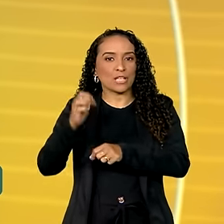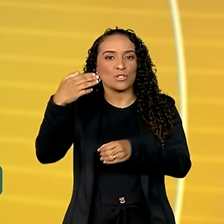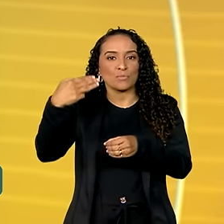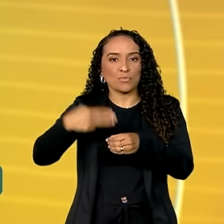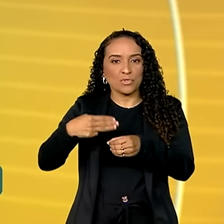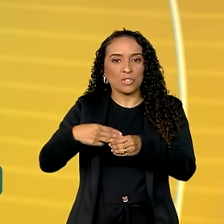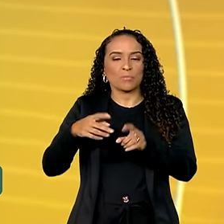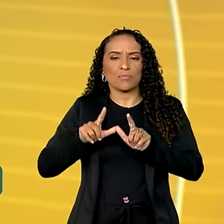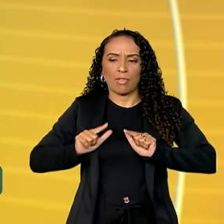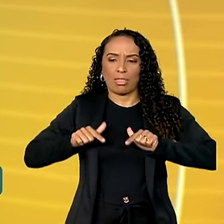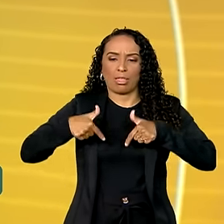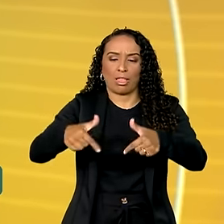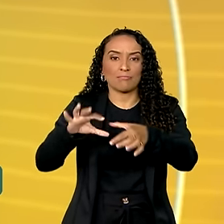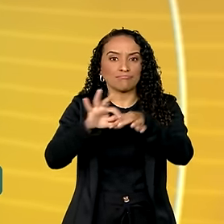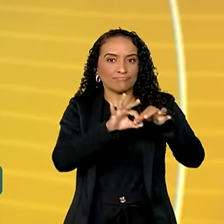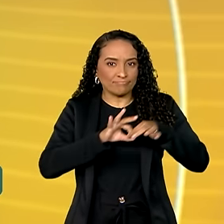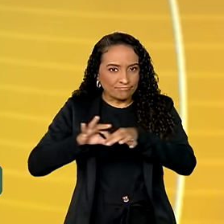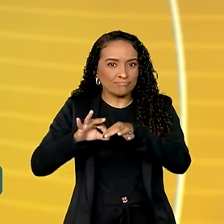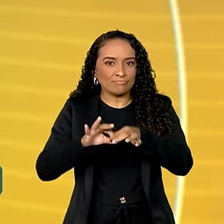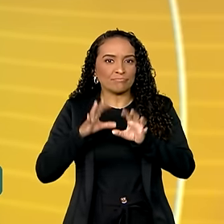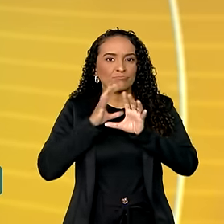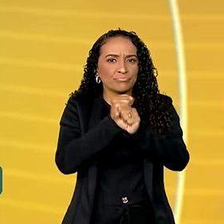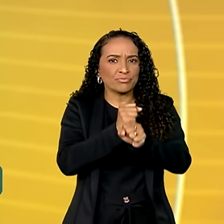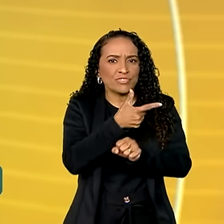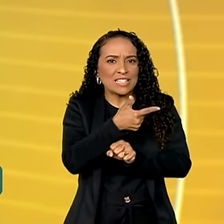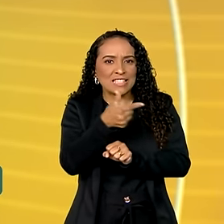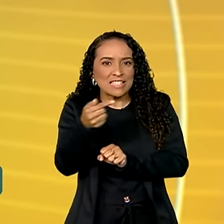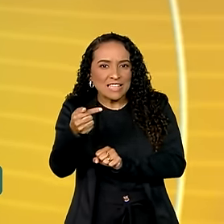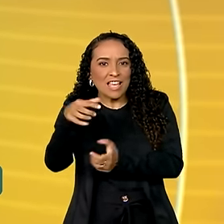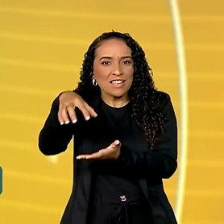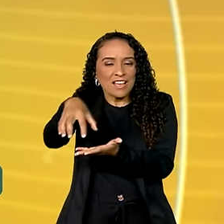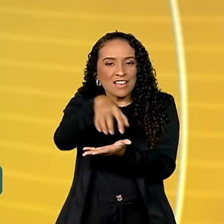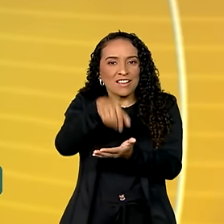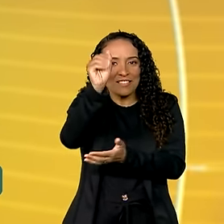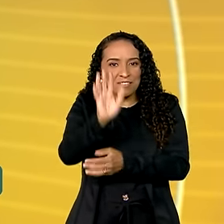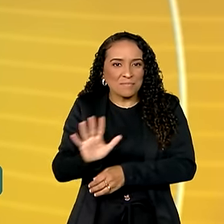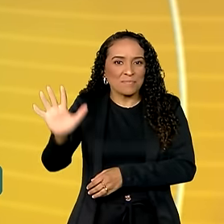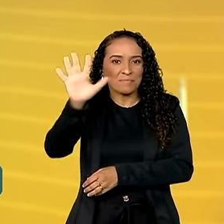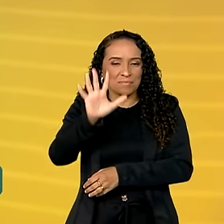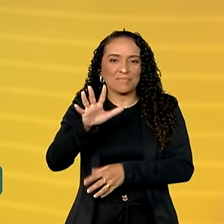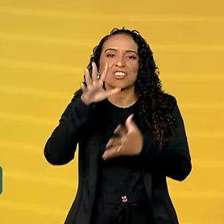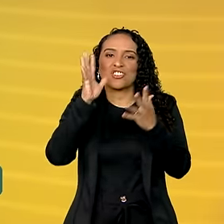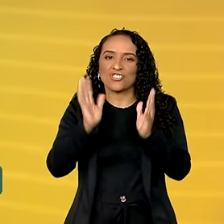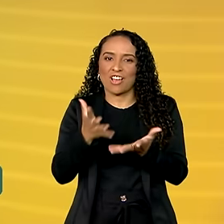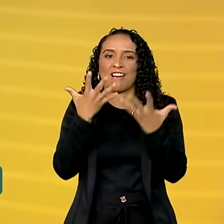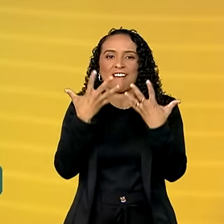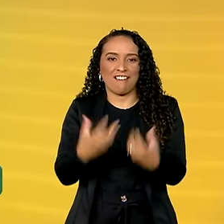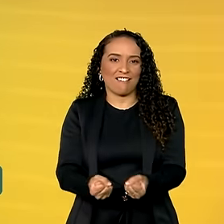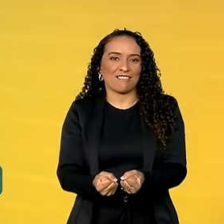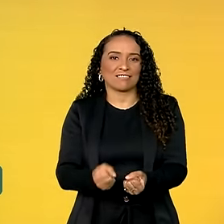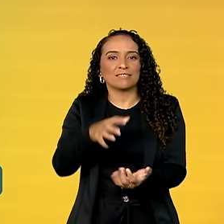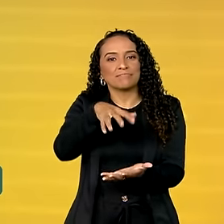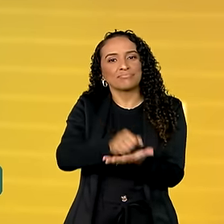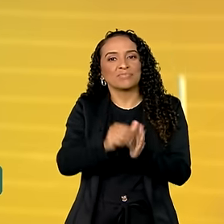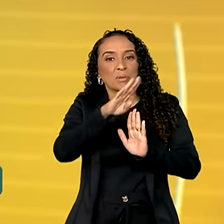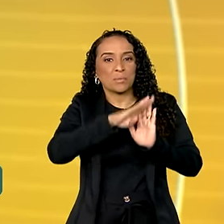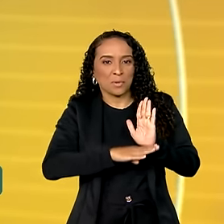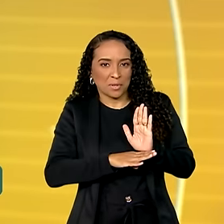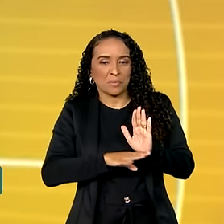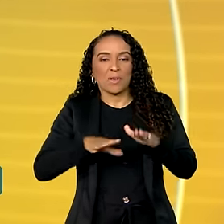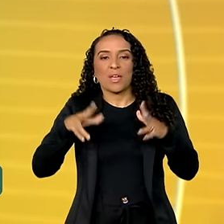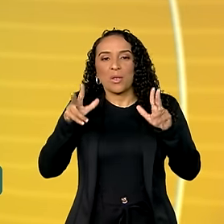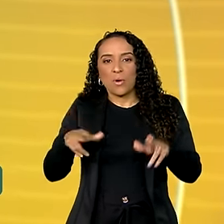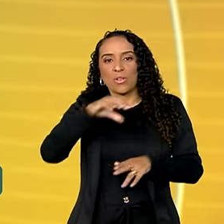estados e municípios vão trabalhar juntos e todas as 27 unidades da federação já aderiram ao programa,